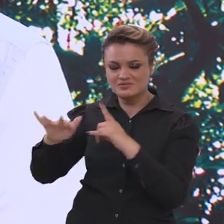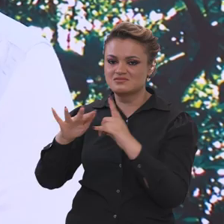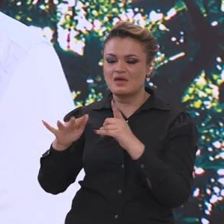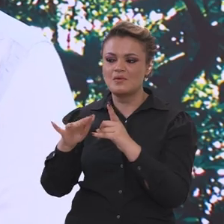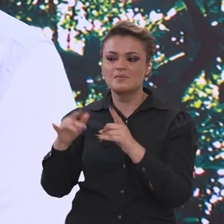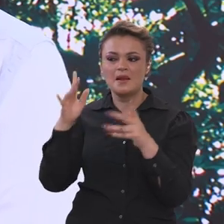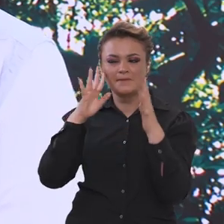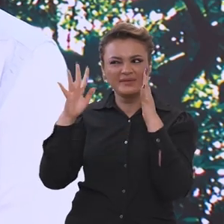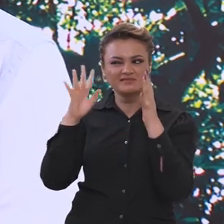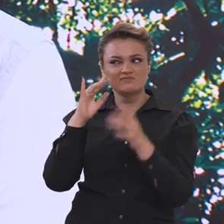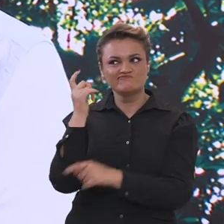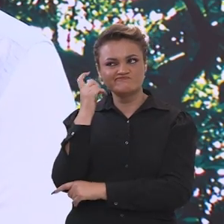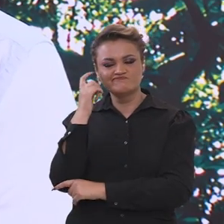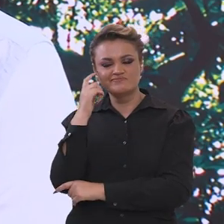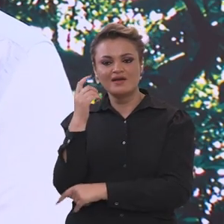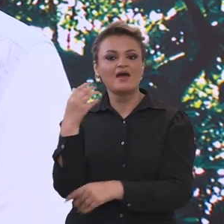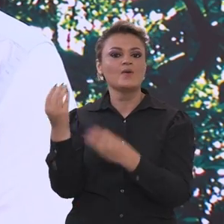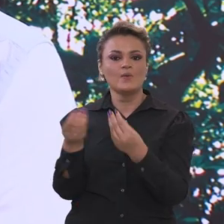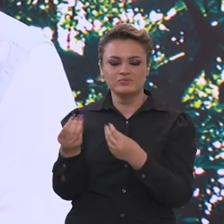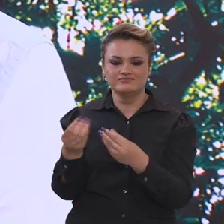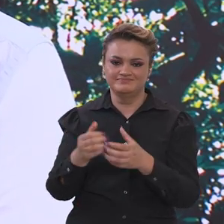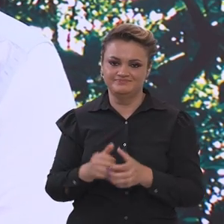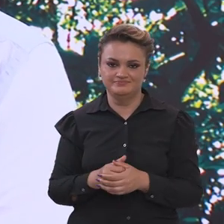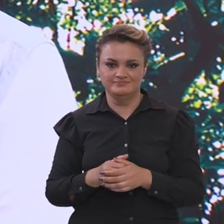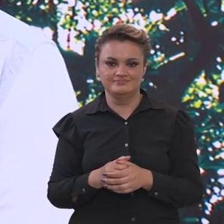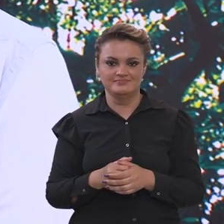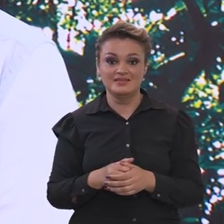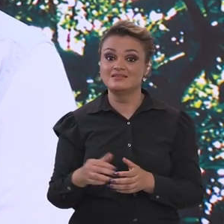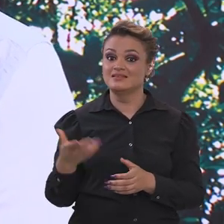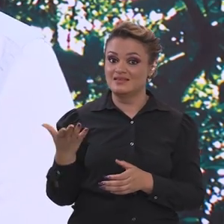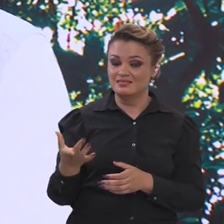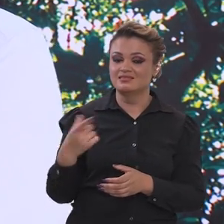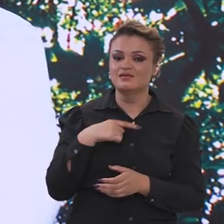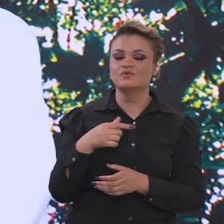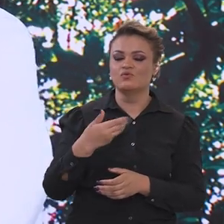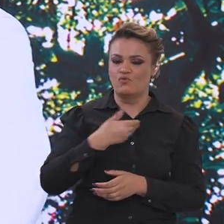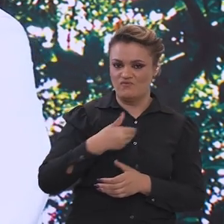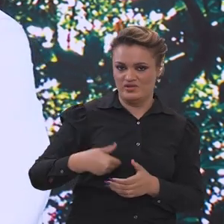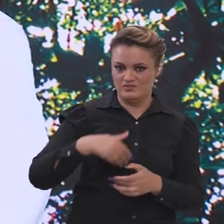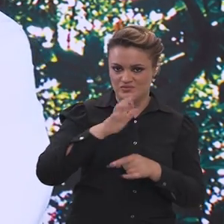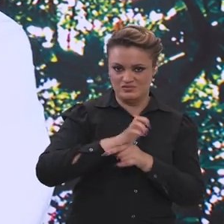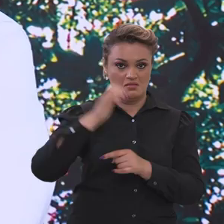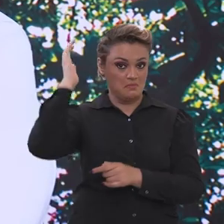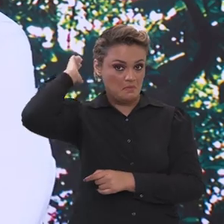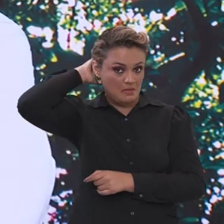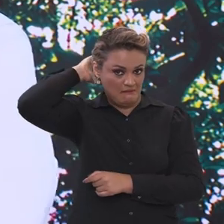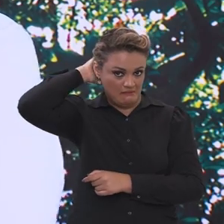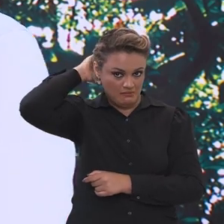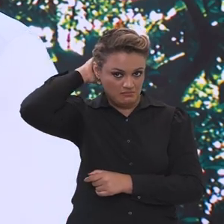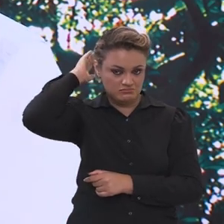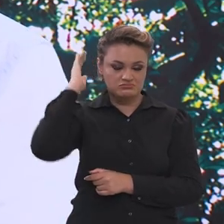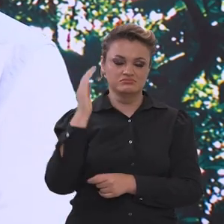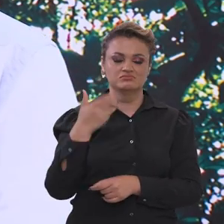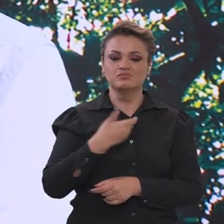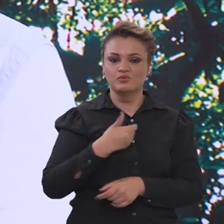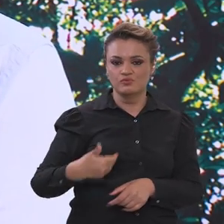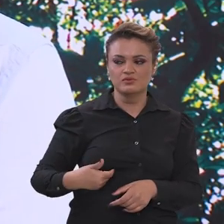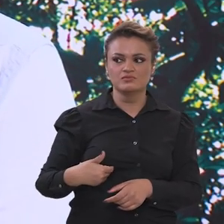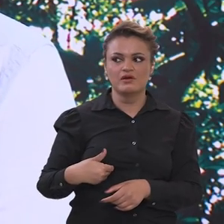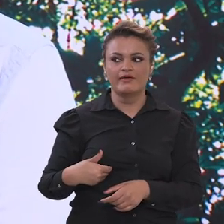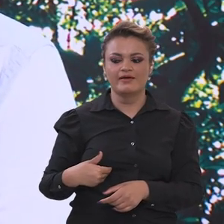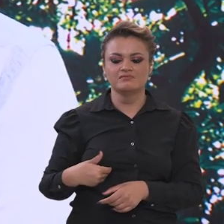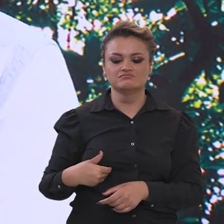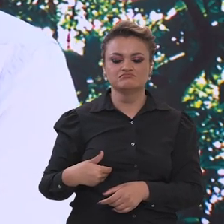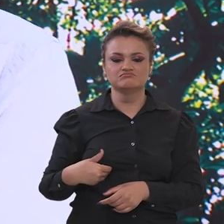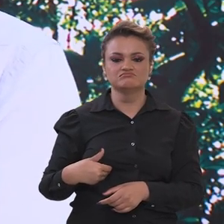sociais para pensar como seria e da forma, incluindo mais o governo do Estado do Pará, que é o governo